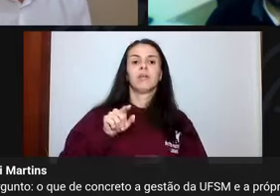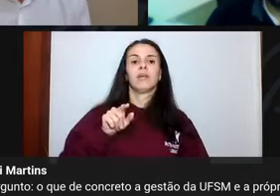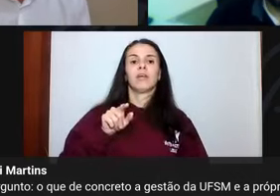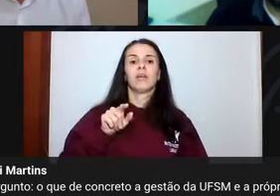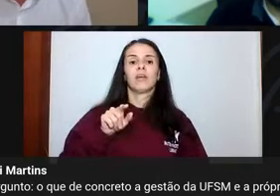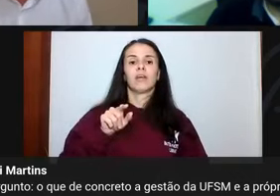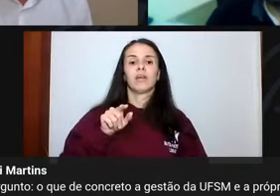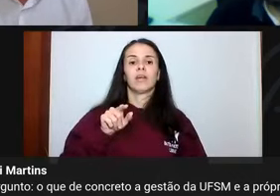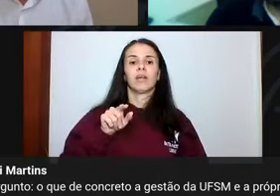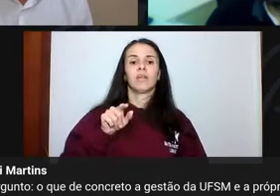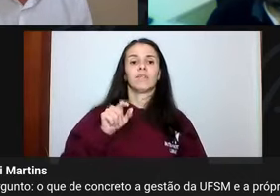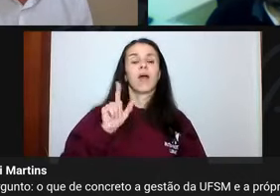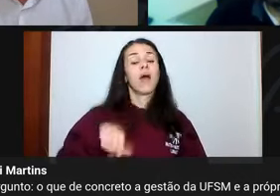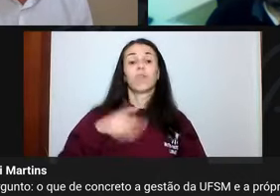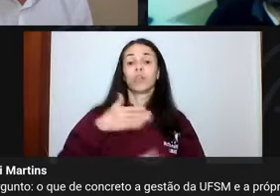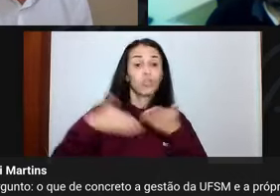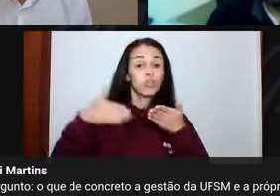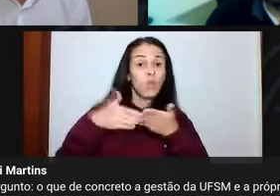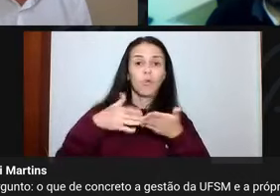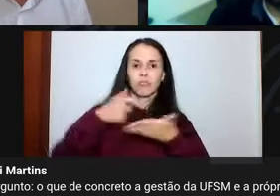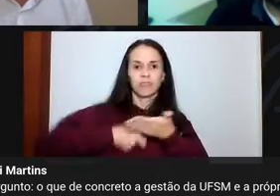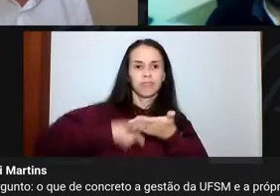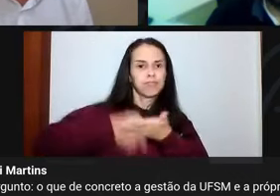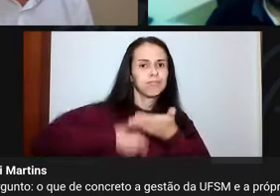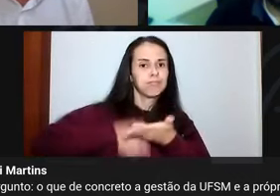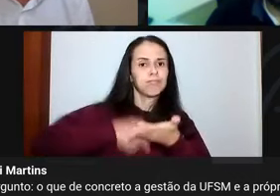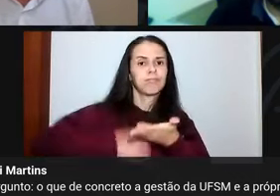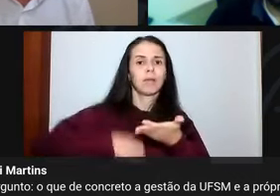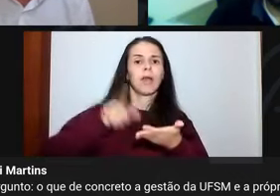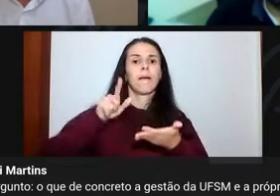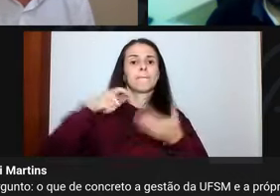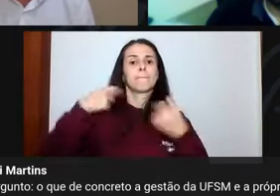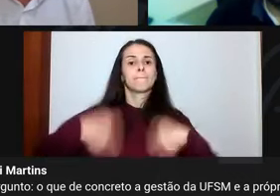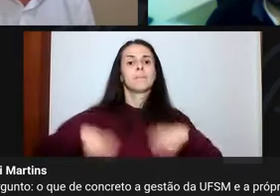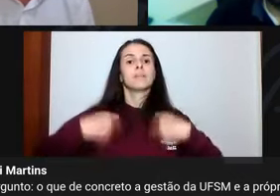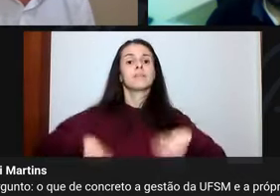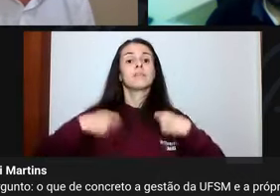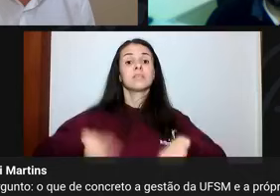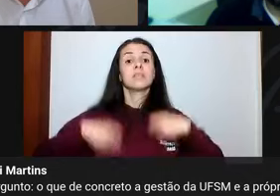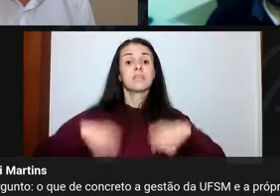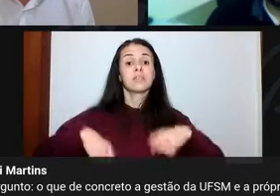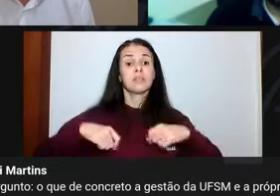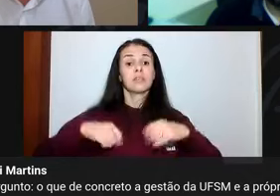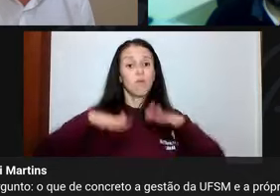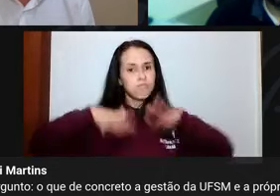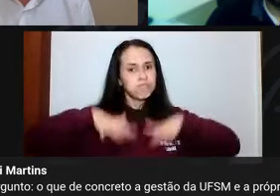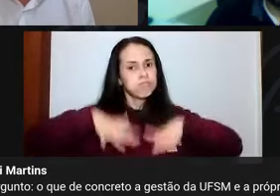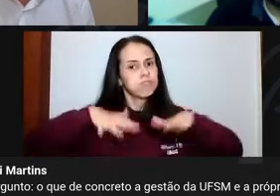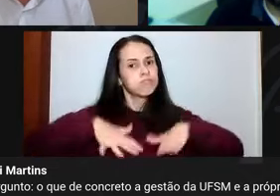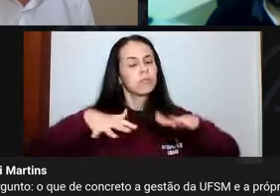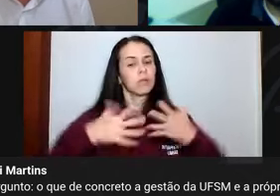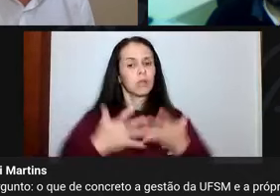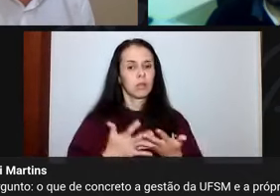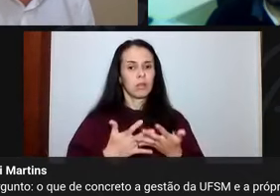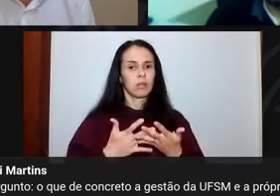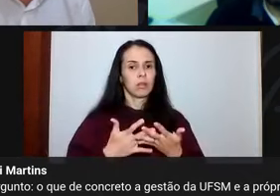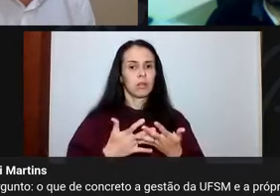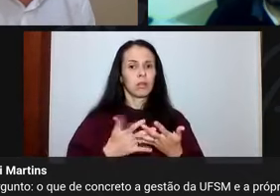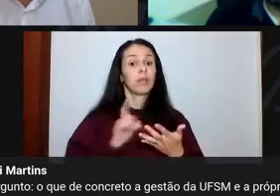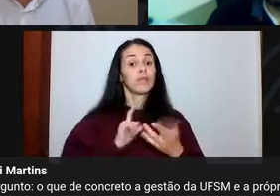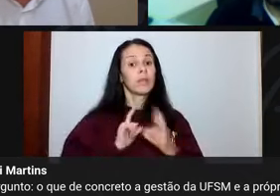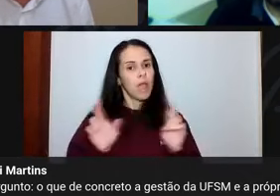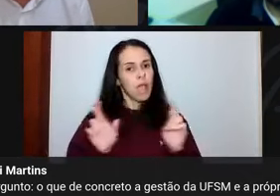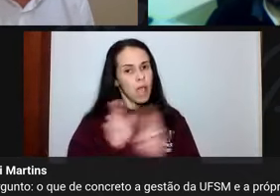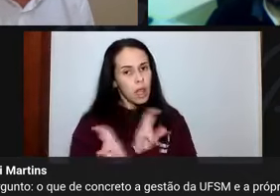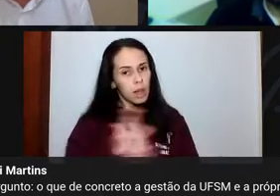que é uma causa comum a todos os setores que estão relacionados diretamente com a